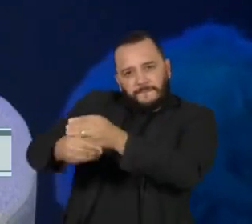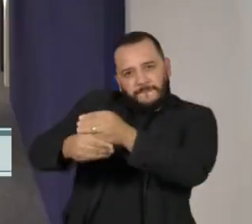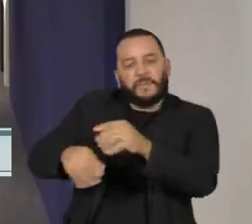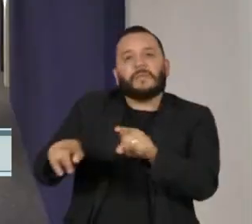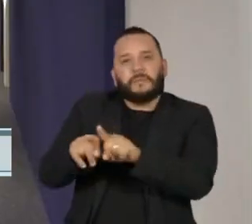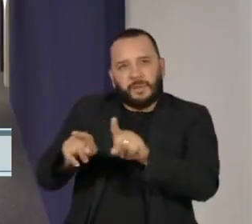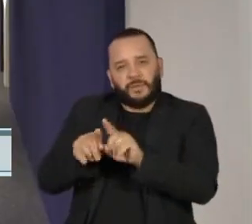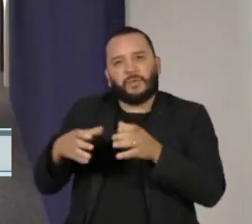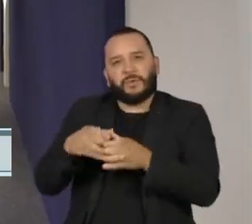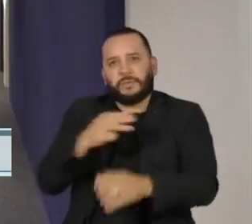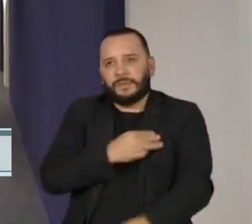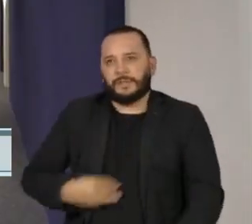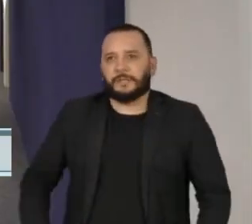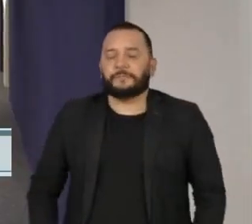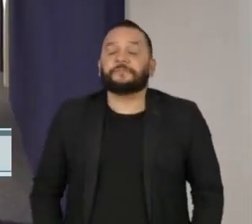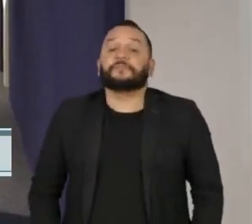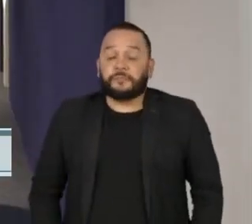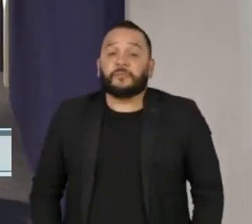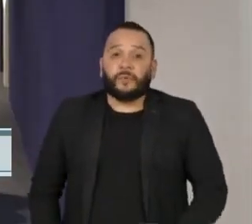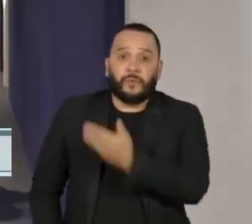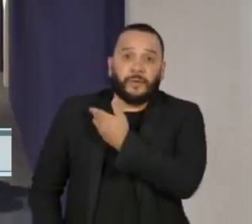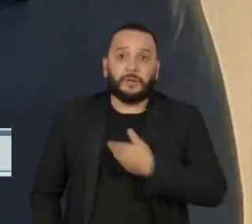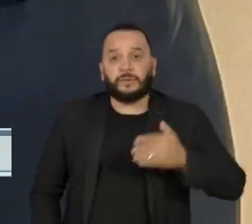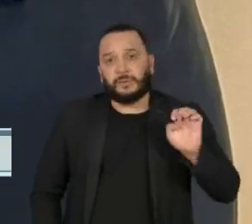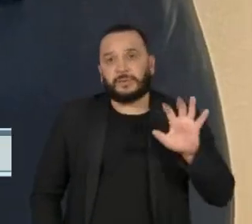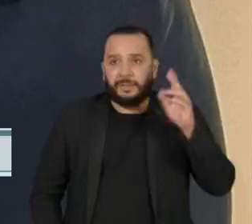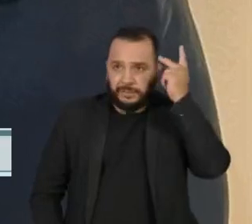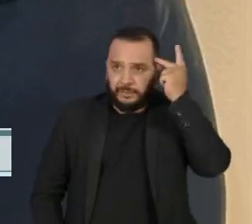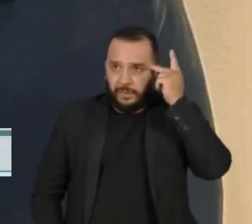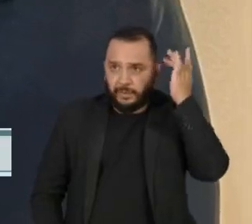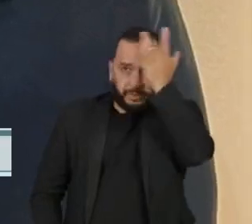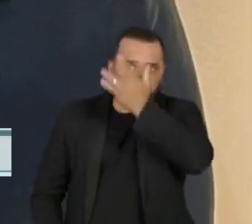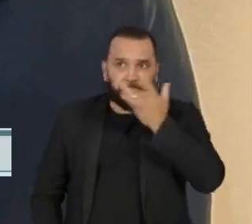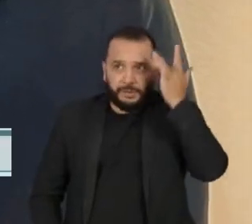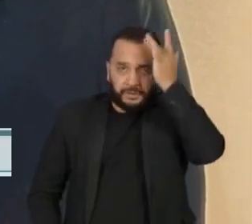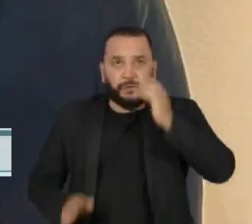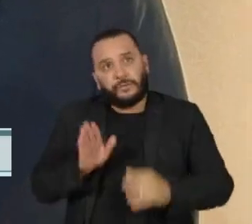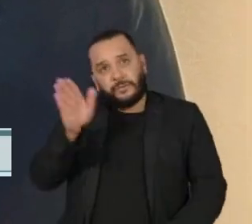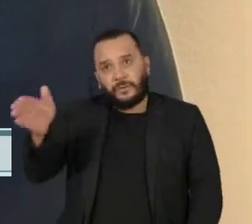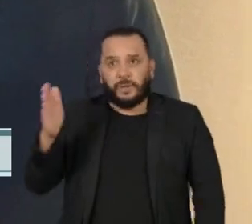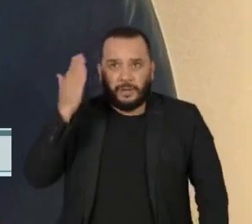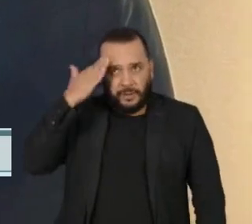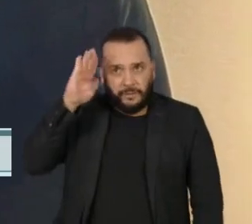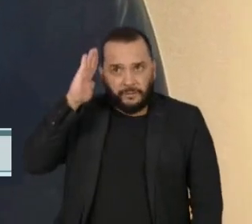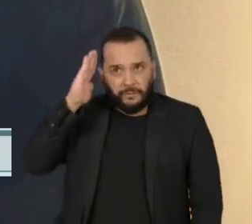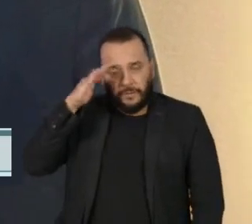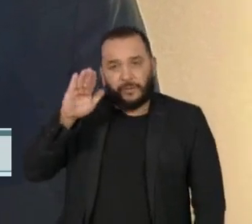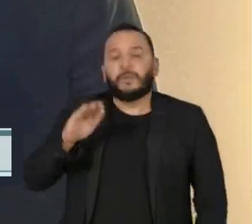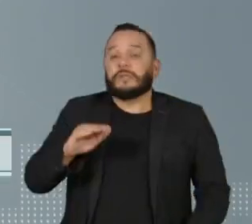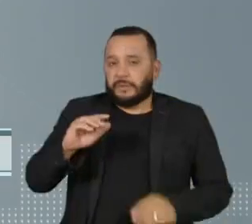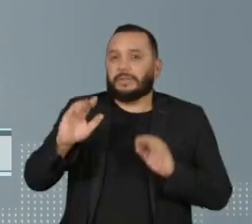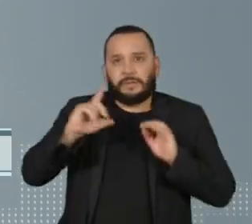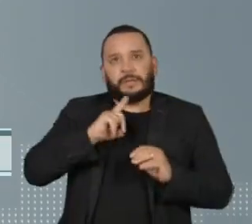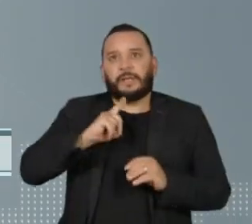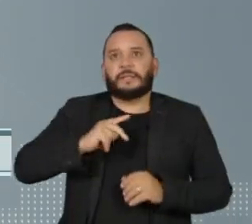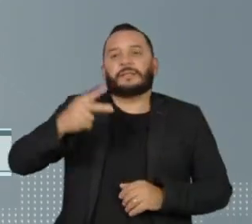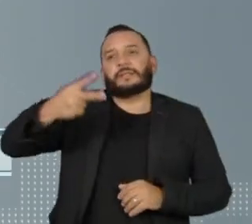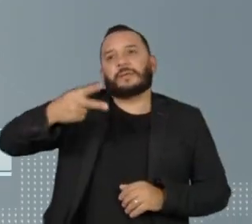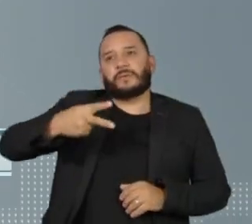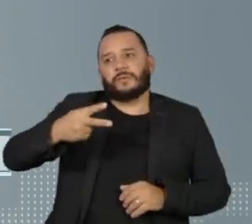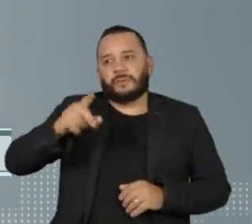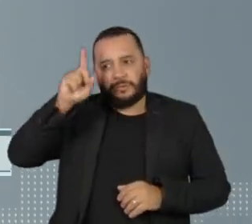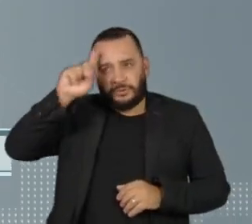Ministério. O governador de São Paulo, Tarcísio de Freitas, que também está em Davos, teve o segundo dia de reuniões com